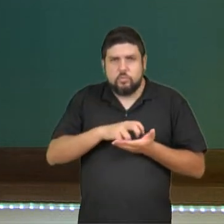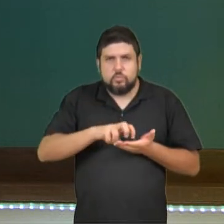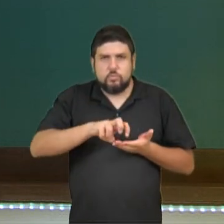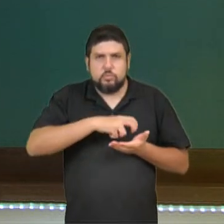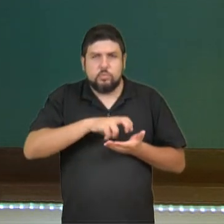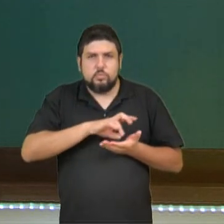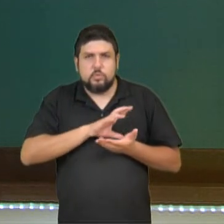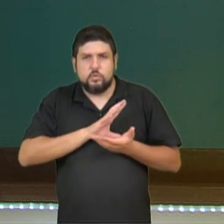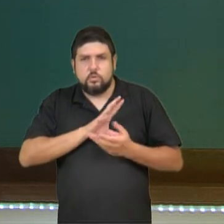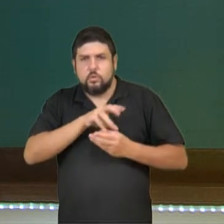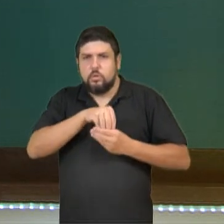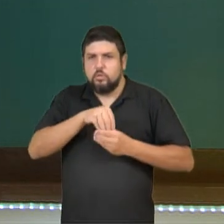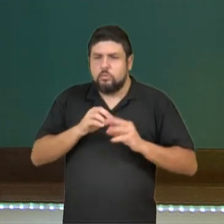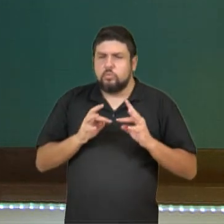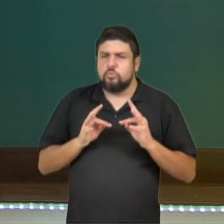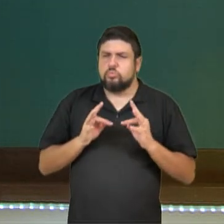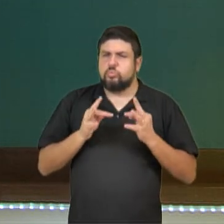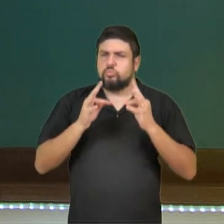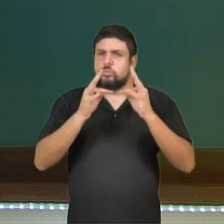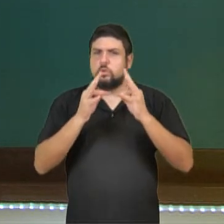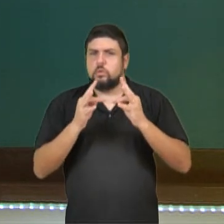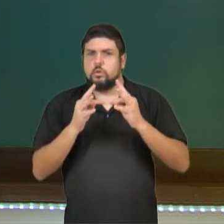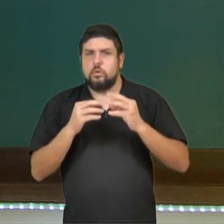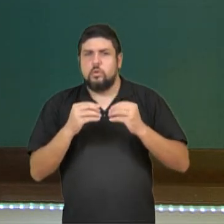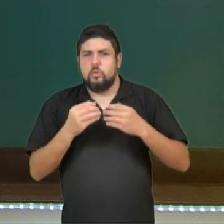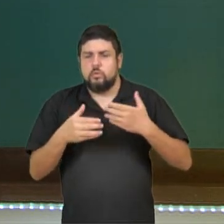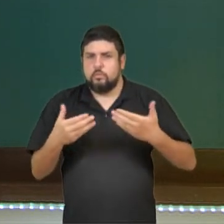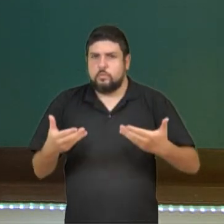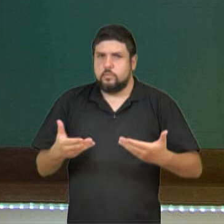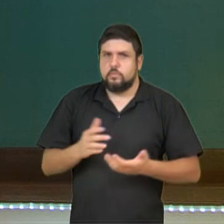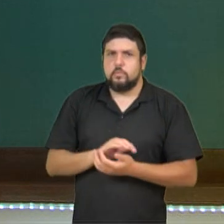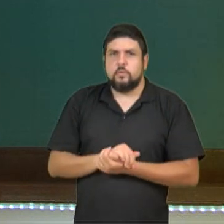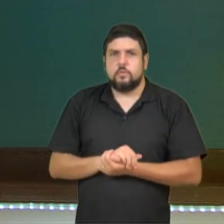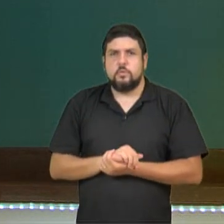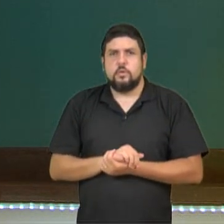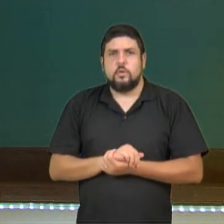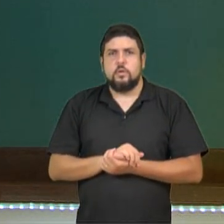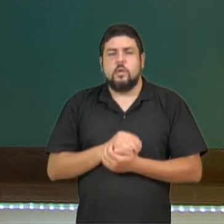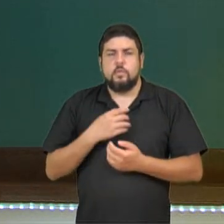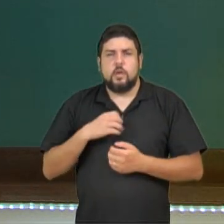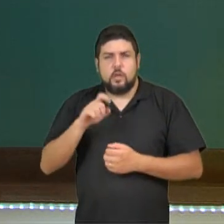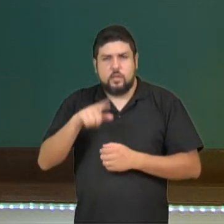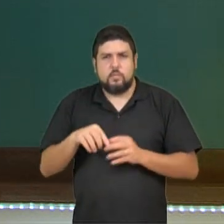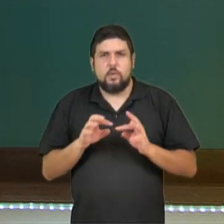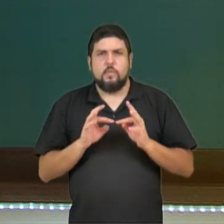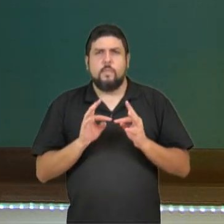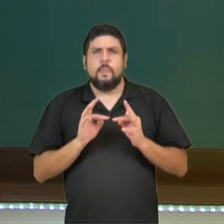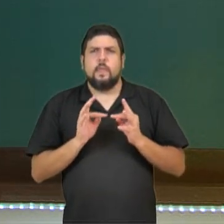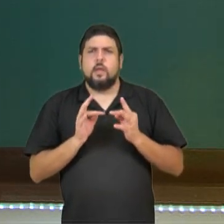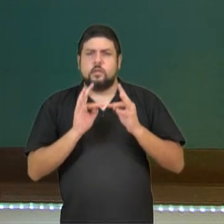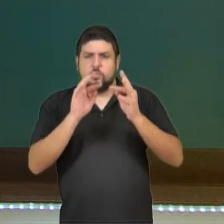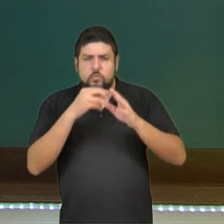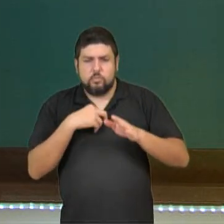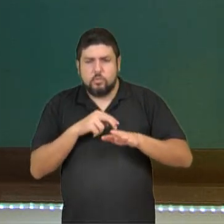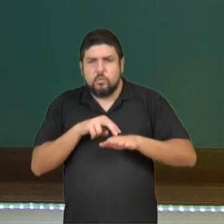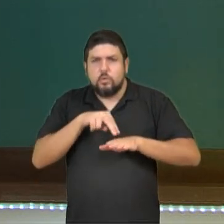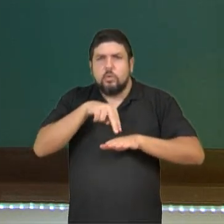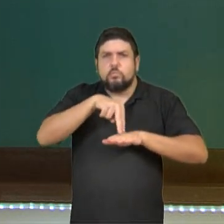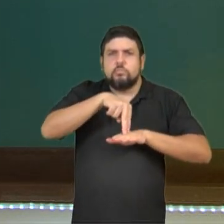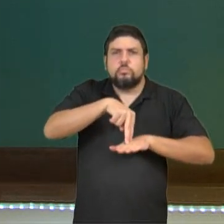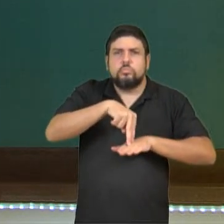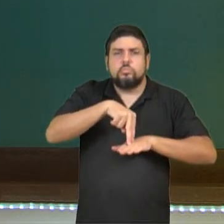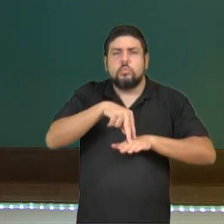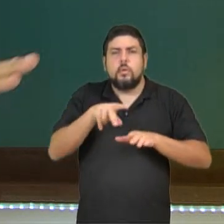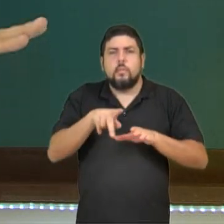avanço do skate. É como eles estão hoje. Então, esse aqui é uma tecnologia inteligente que você sobe nele e ele com a